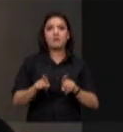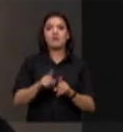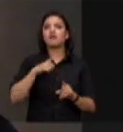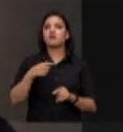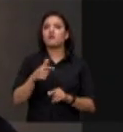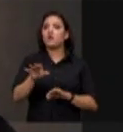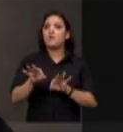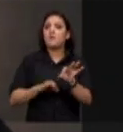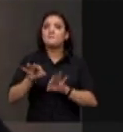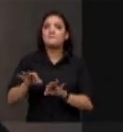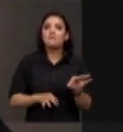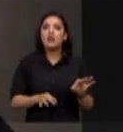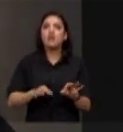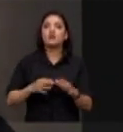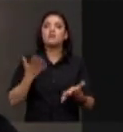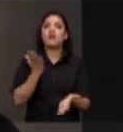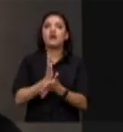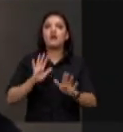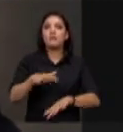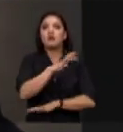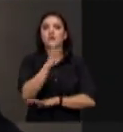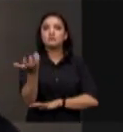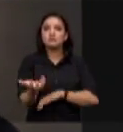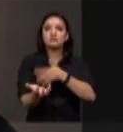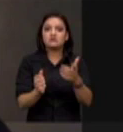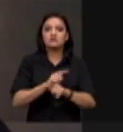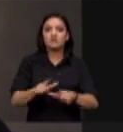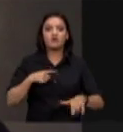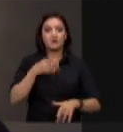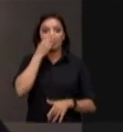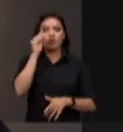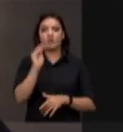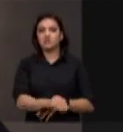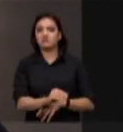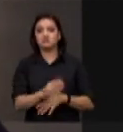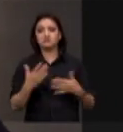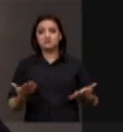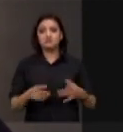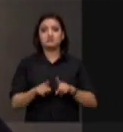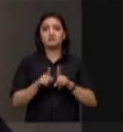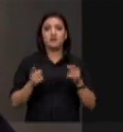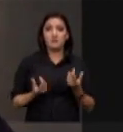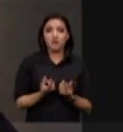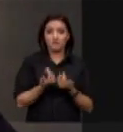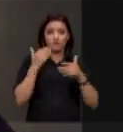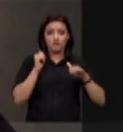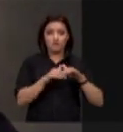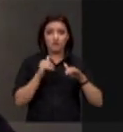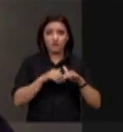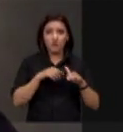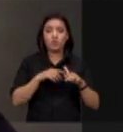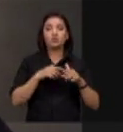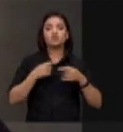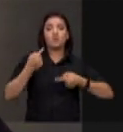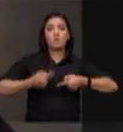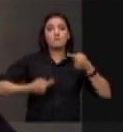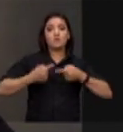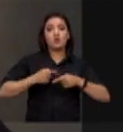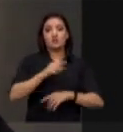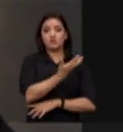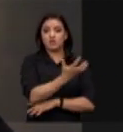os nossos planos de combate ao desmatamento, foram completamente abandonados. Os fundos que financiavam a política ambiental,